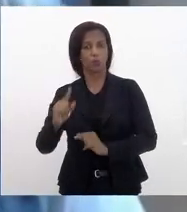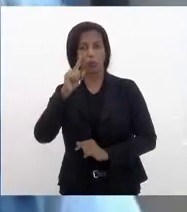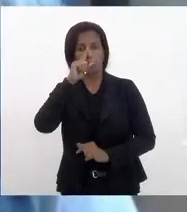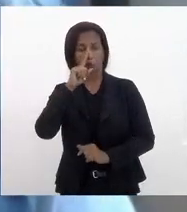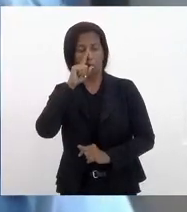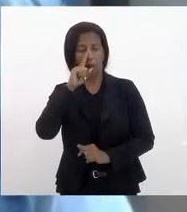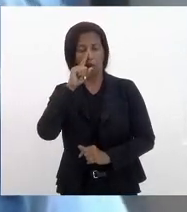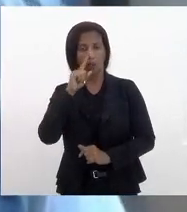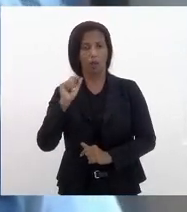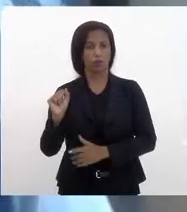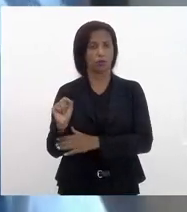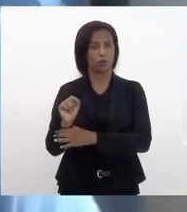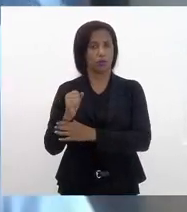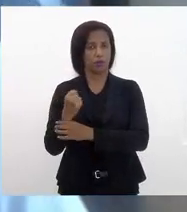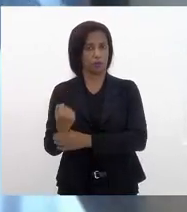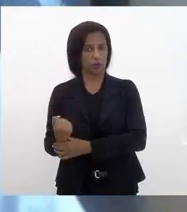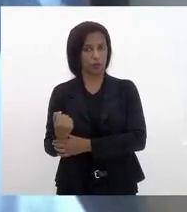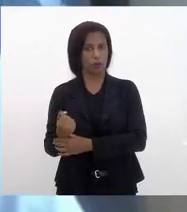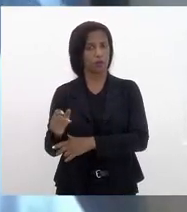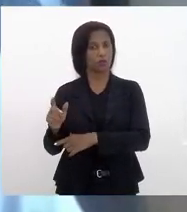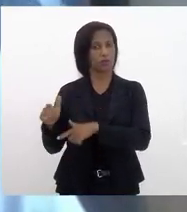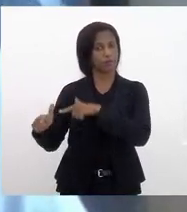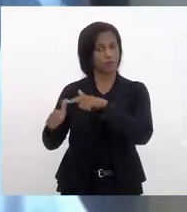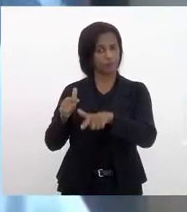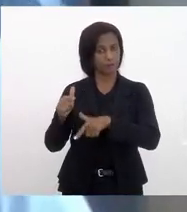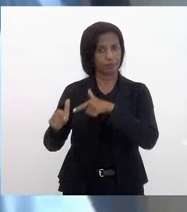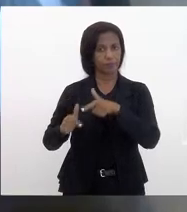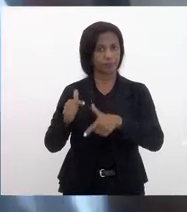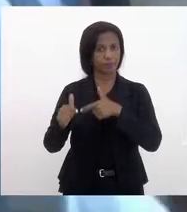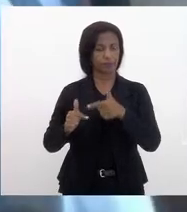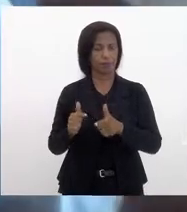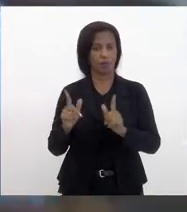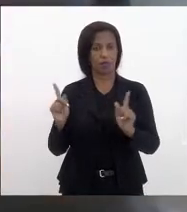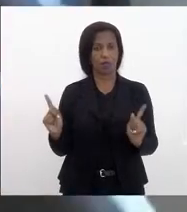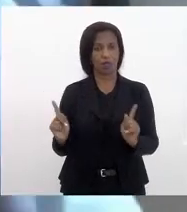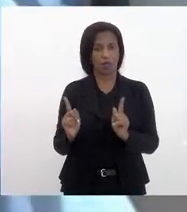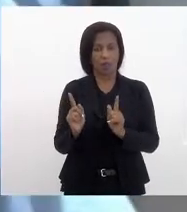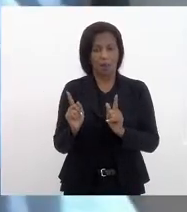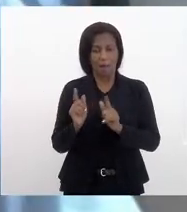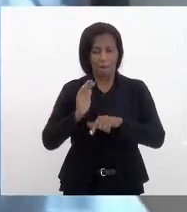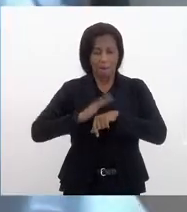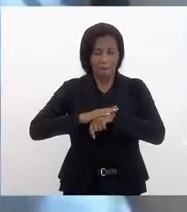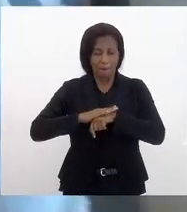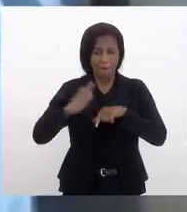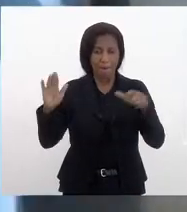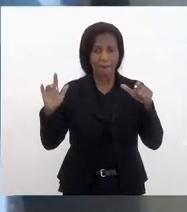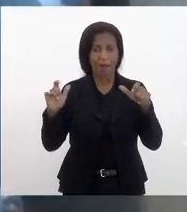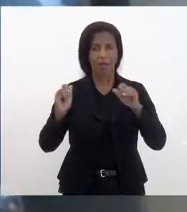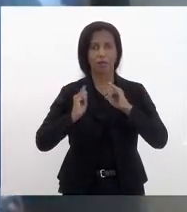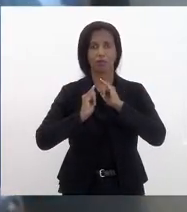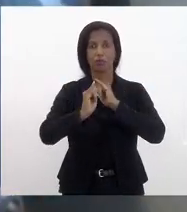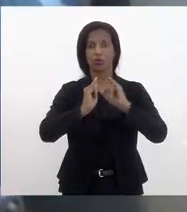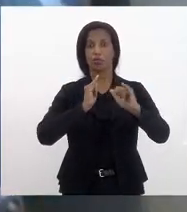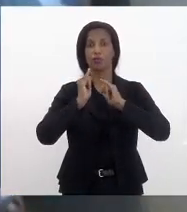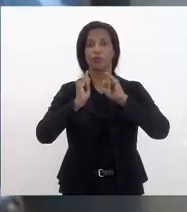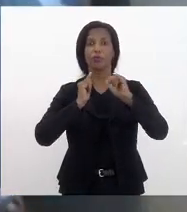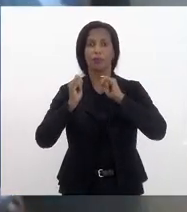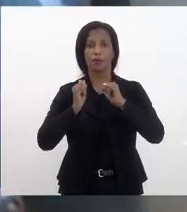para os agentes que participam dessas ações, tirem o máximo de informação para subsidiar